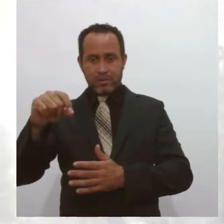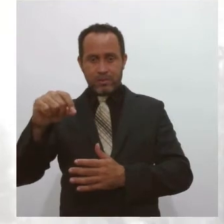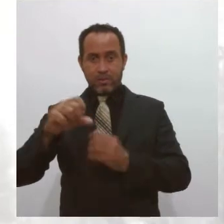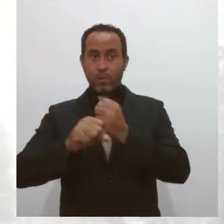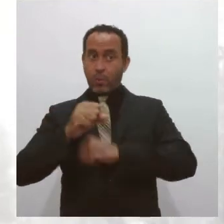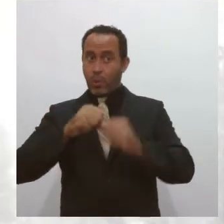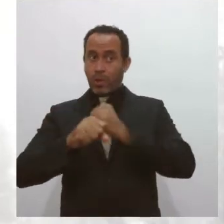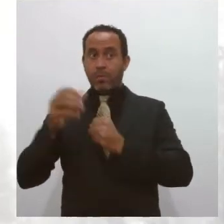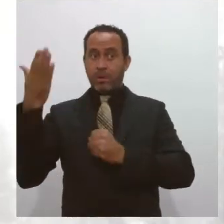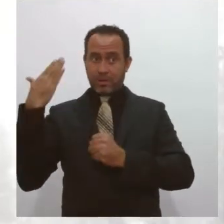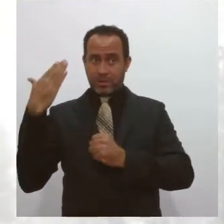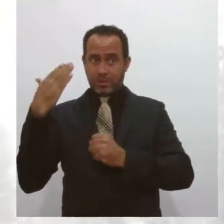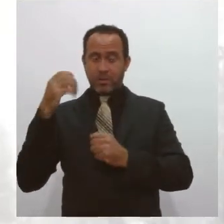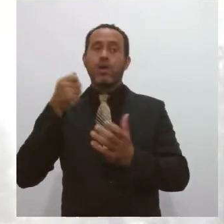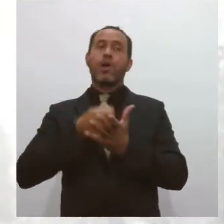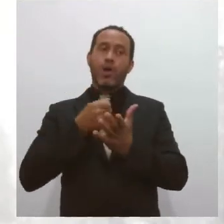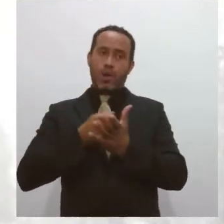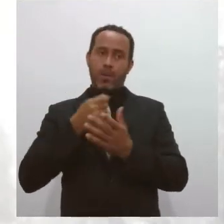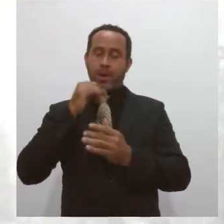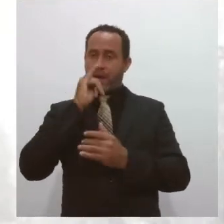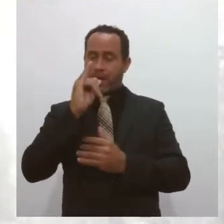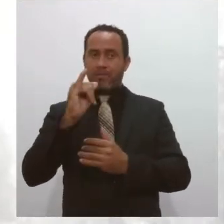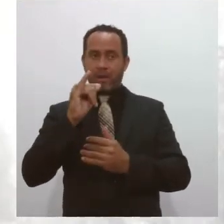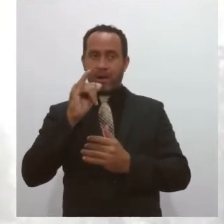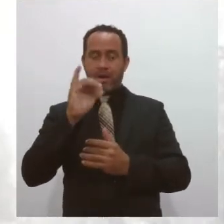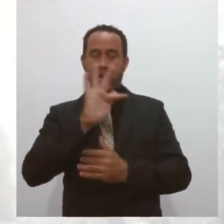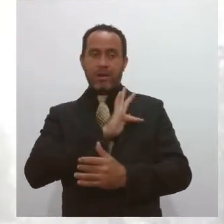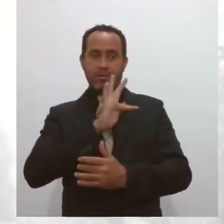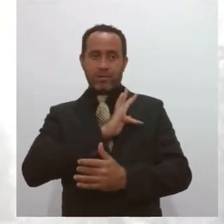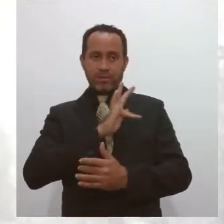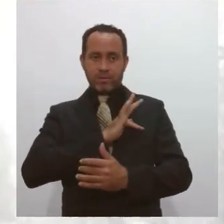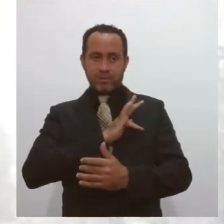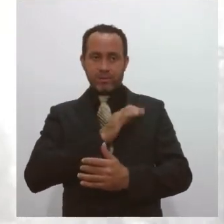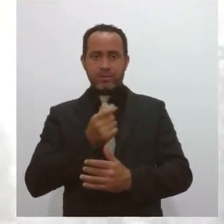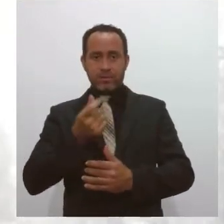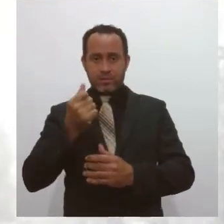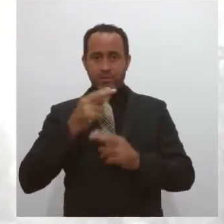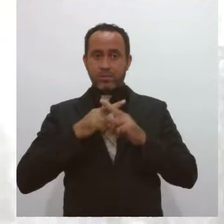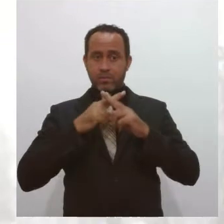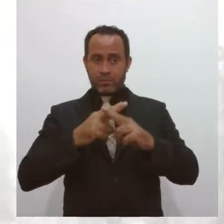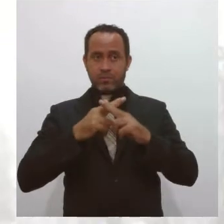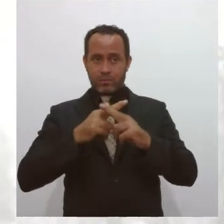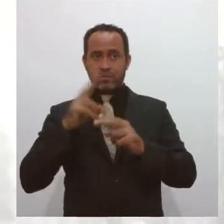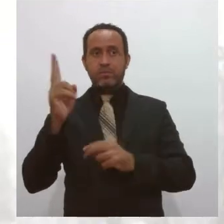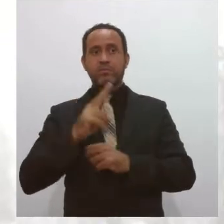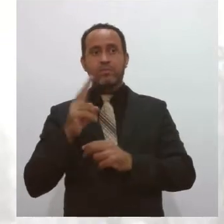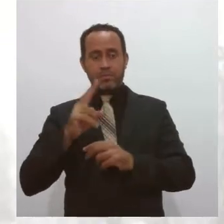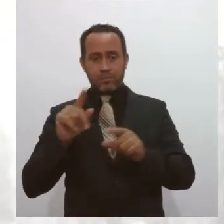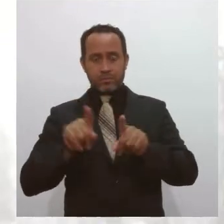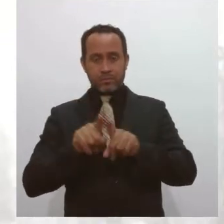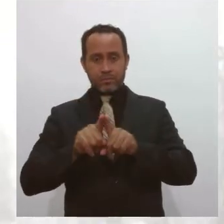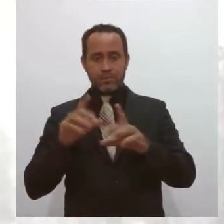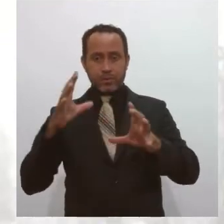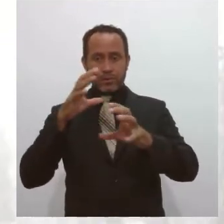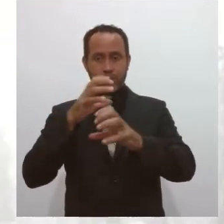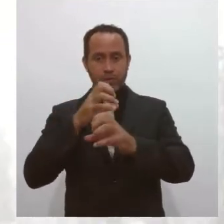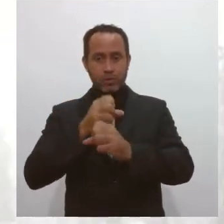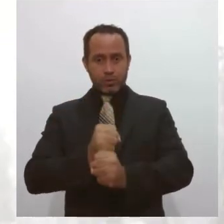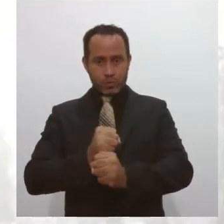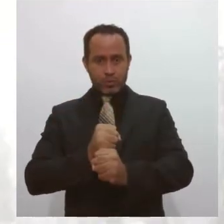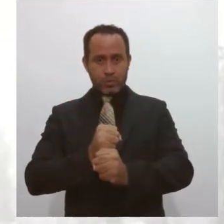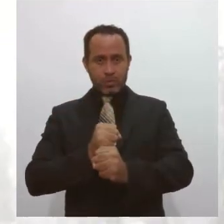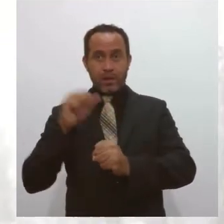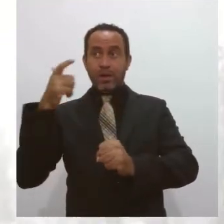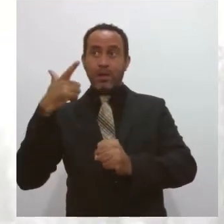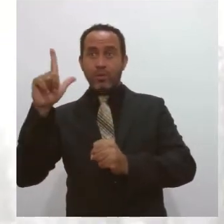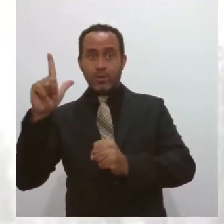passado, é obrigado a declarar o imposto de renda. Onde é que entra o benefício emergencial? É que se somar o valor dos outros